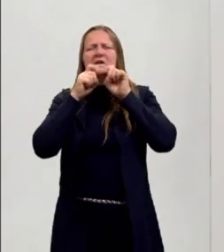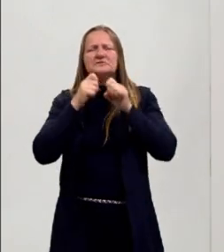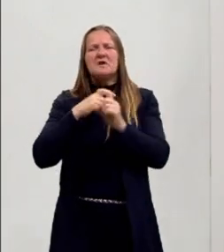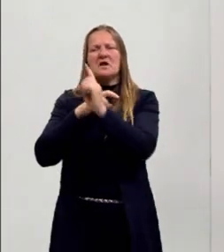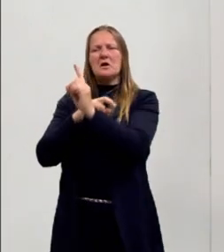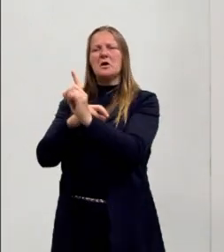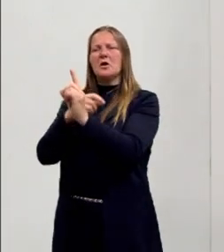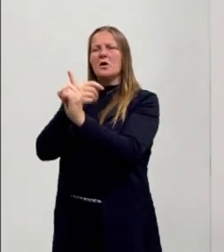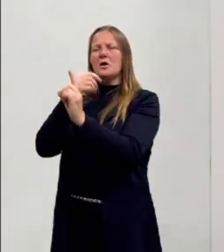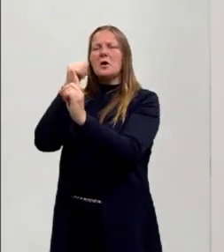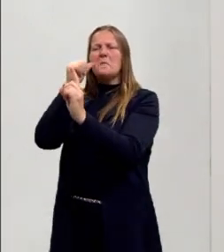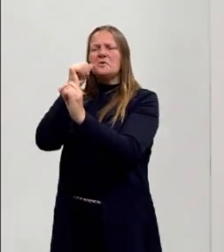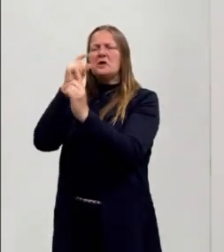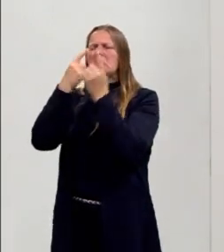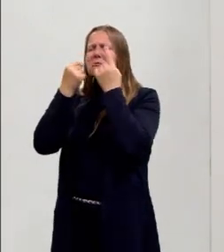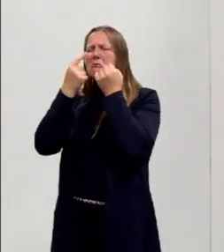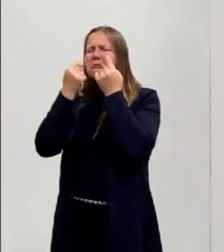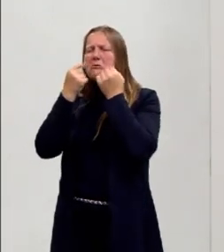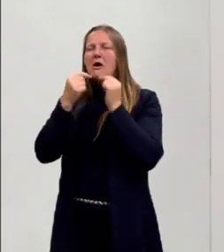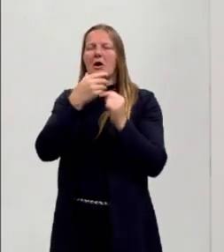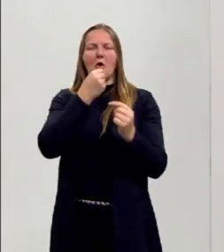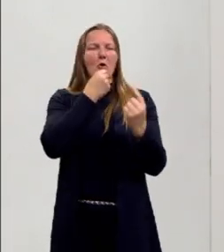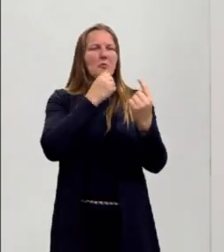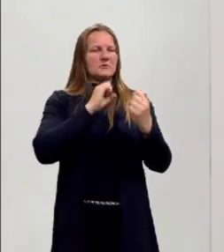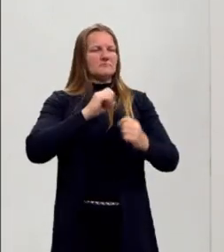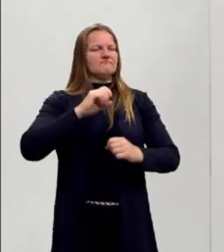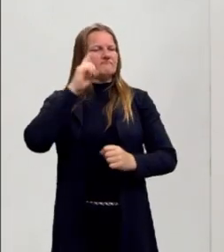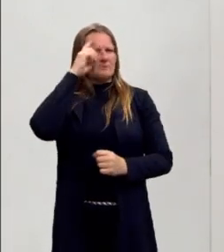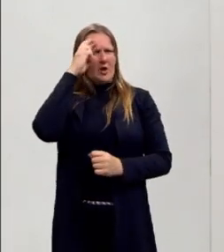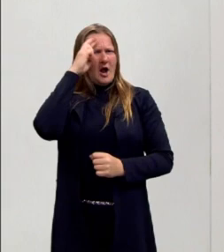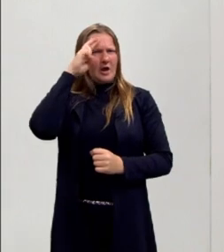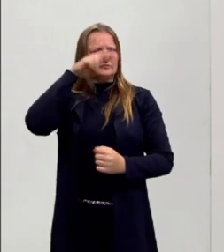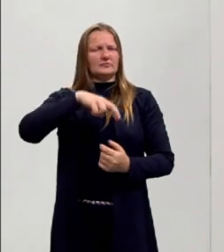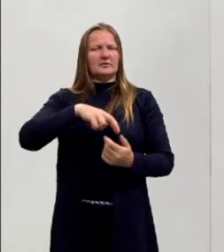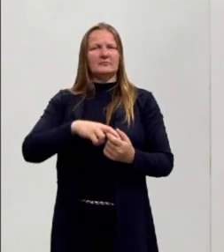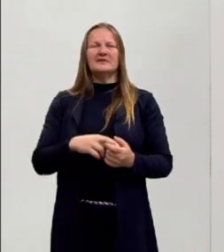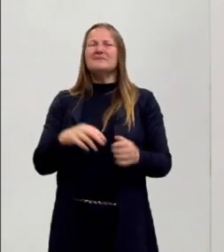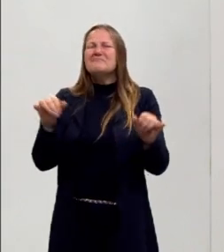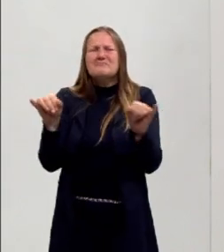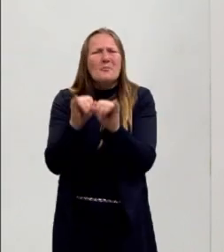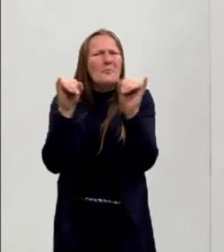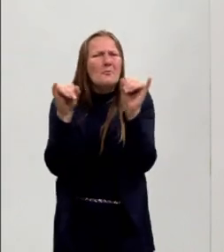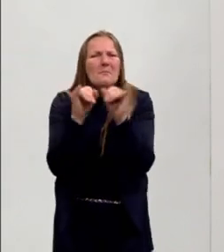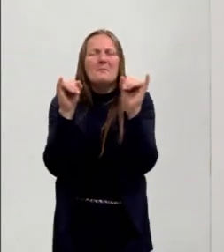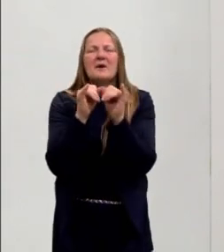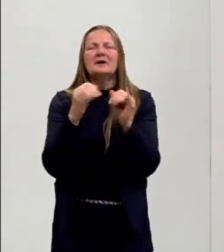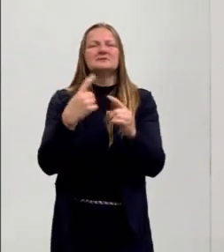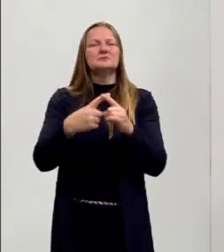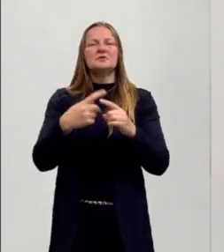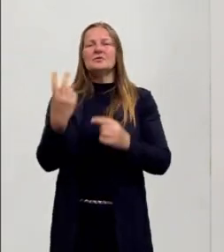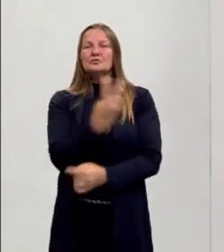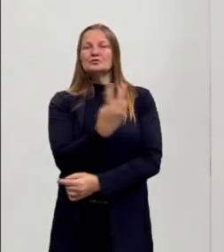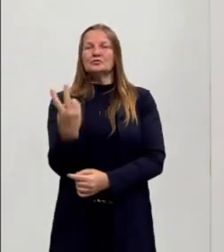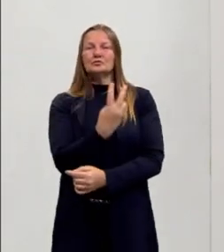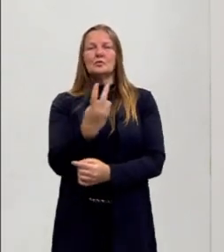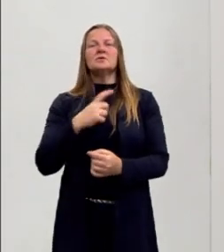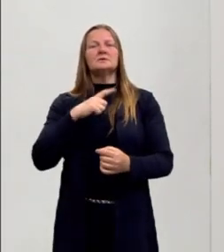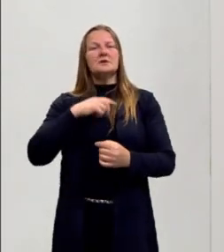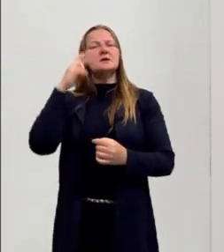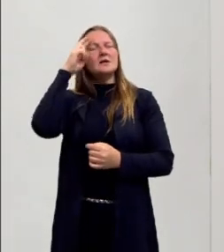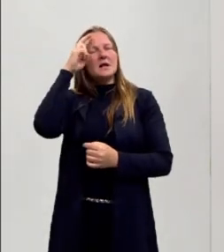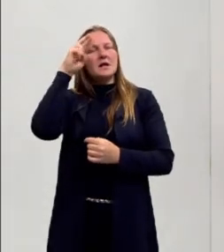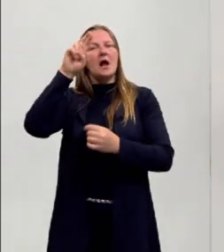dizer, não, a mulher é emotiva e o homem é racional. E isso também é uma grande bobagem. Tanto homens quanto mulheres têm um lado